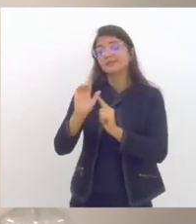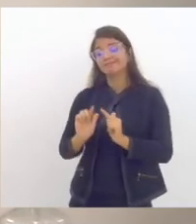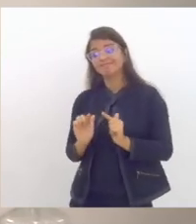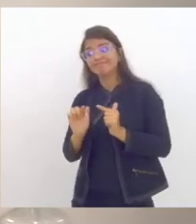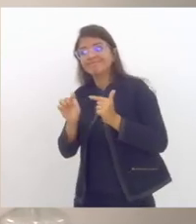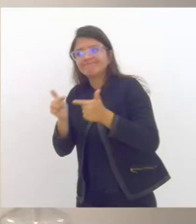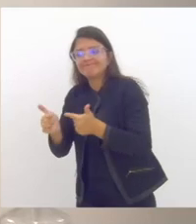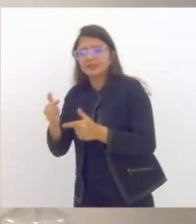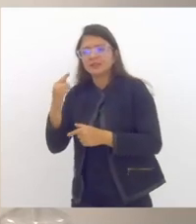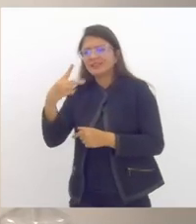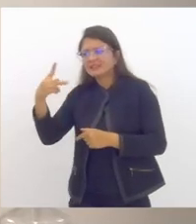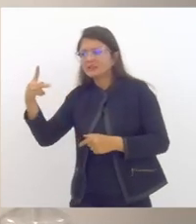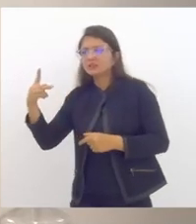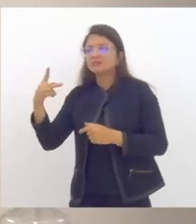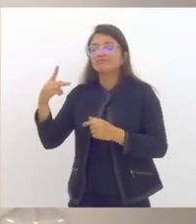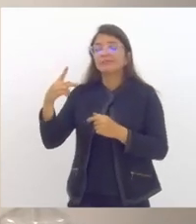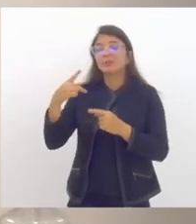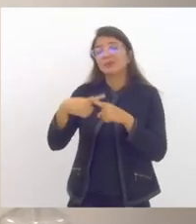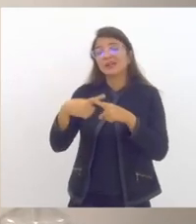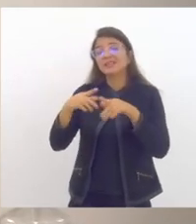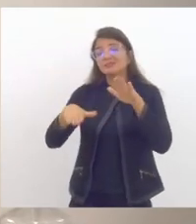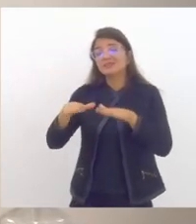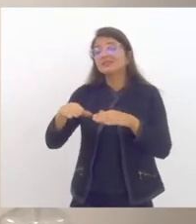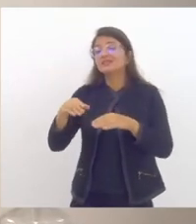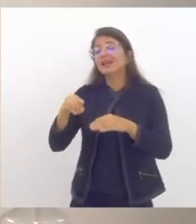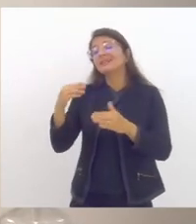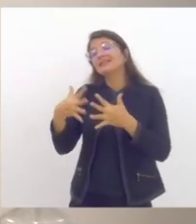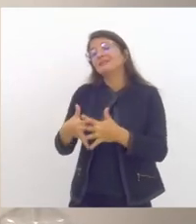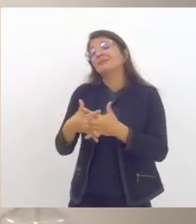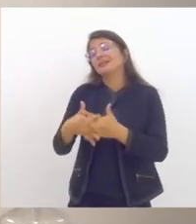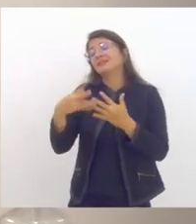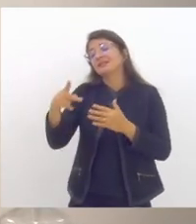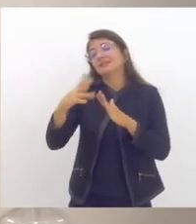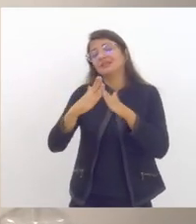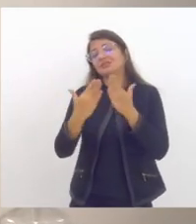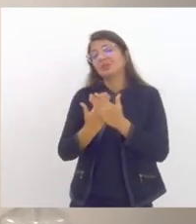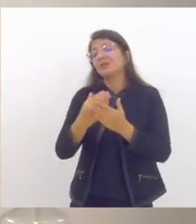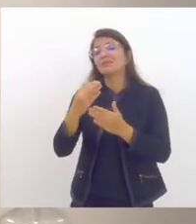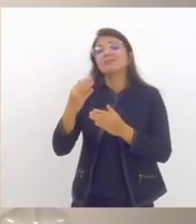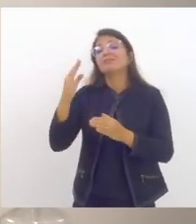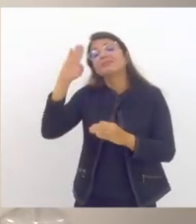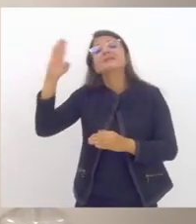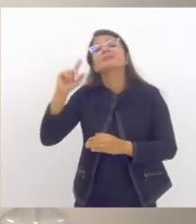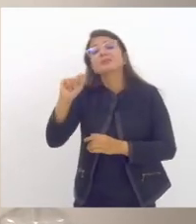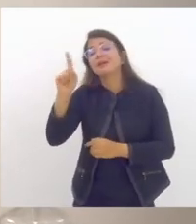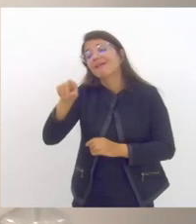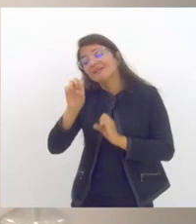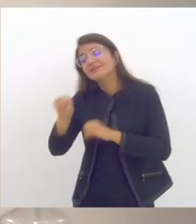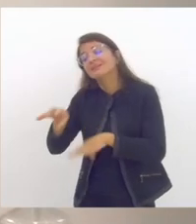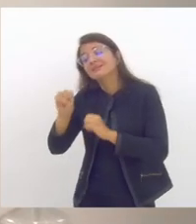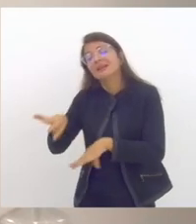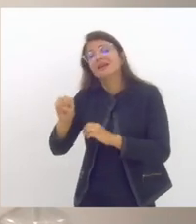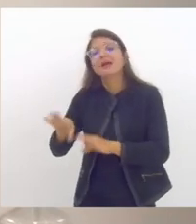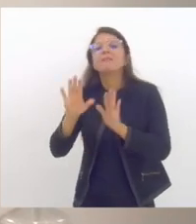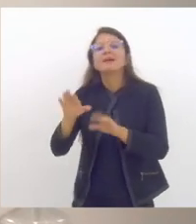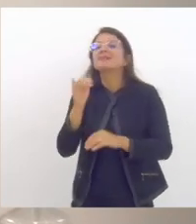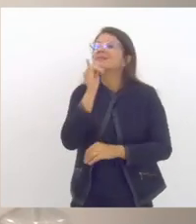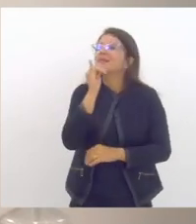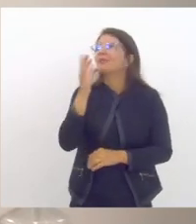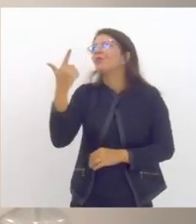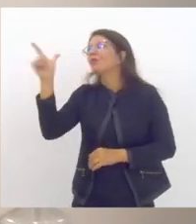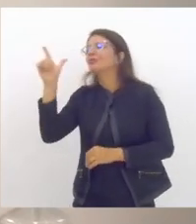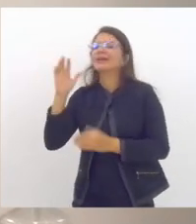impedem que a escola cumpra o seu papel principal que é o da construção de conhecimento por exemplo, a alimentação escolar